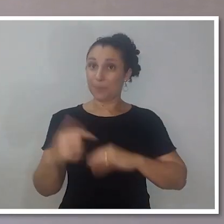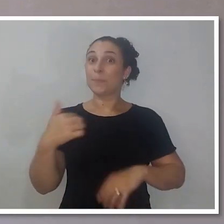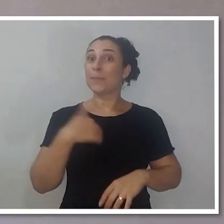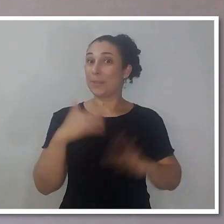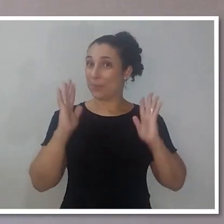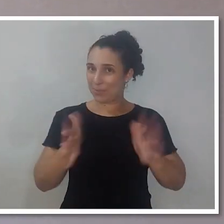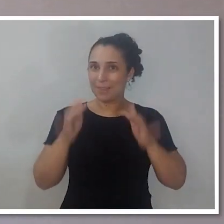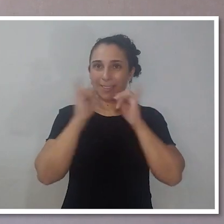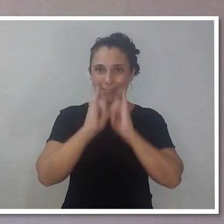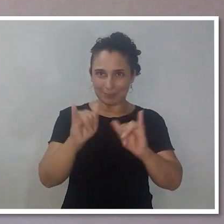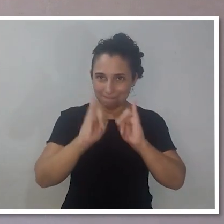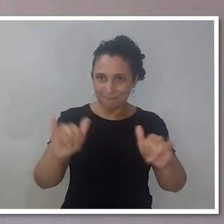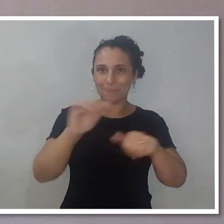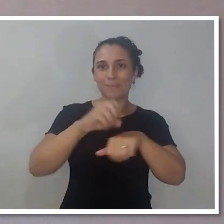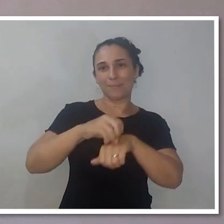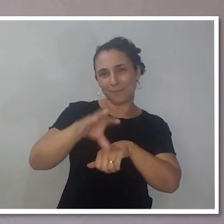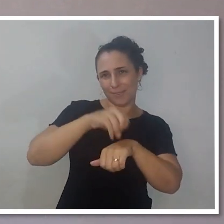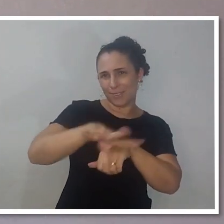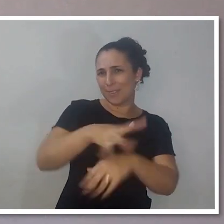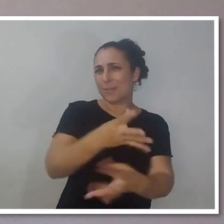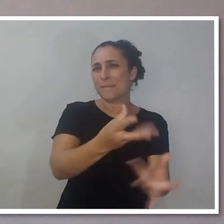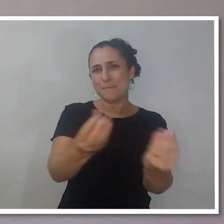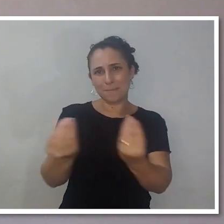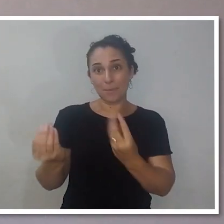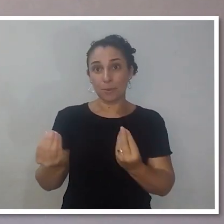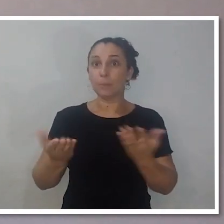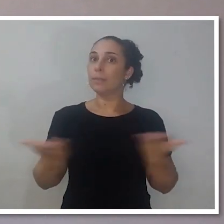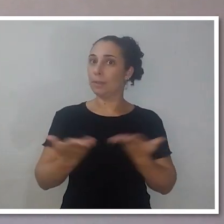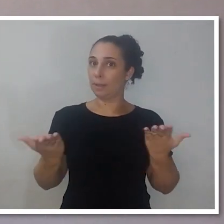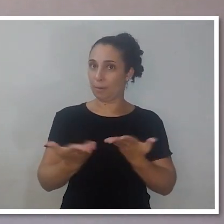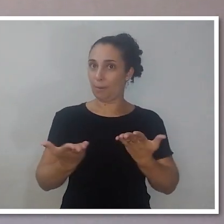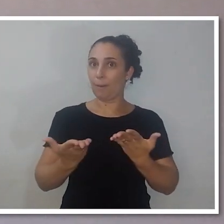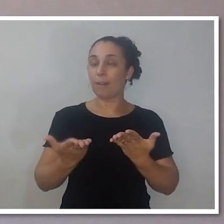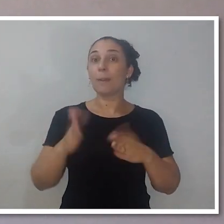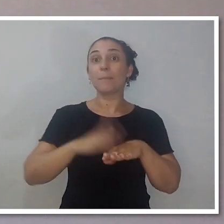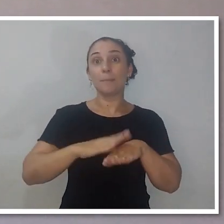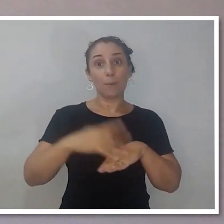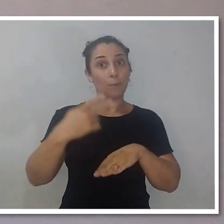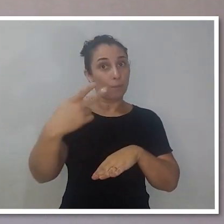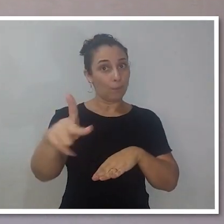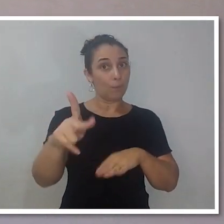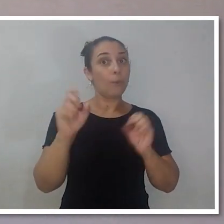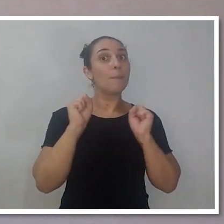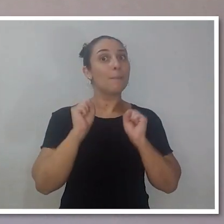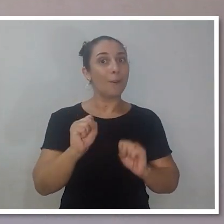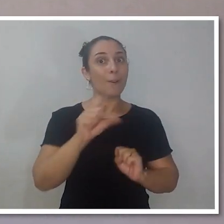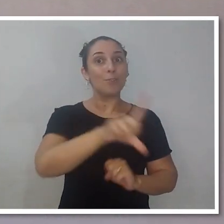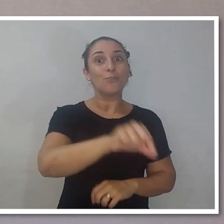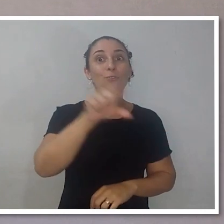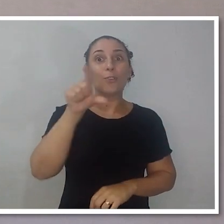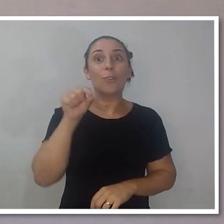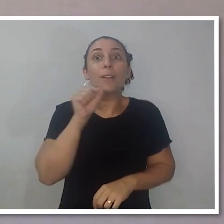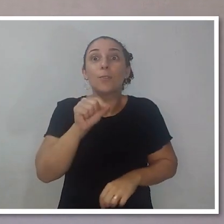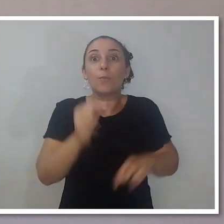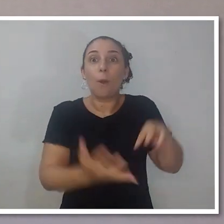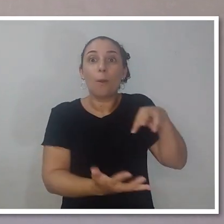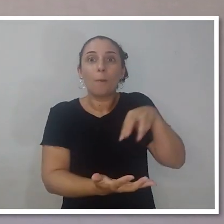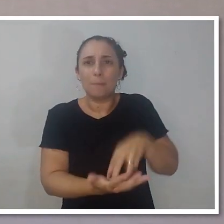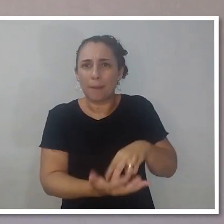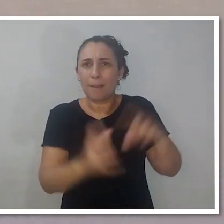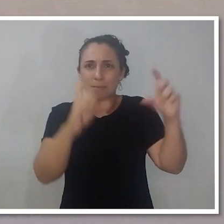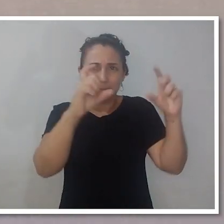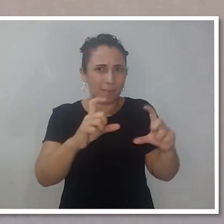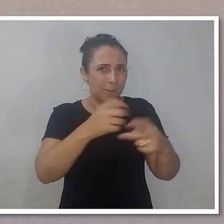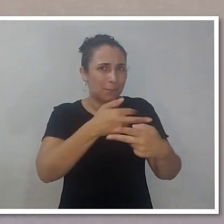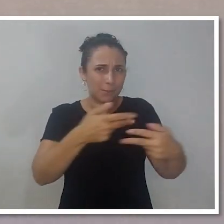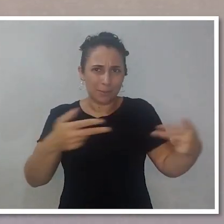É isso aí, pessoal. Eu espero que com essas informações, você agora tenha mais facilidade de escolher o seu equipamento antes de fazer a aquisição.